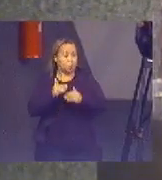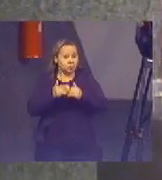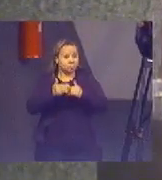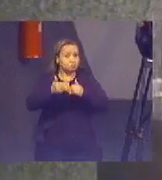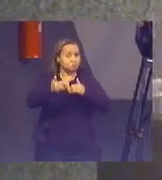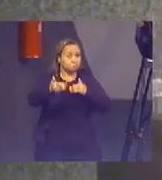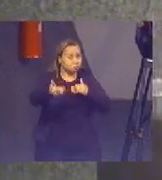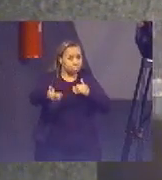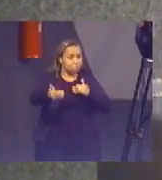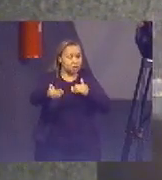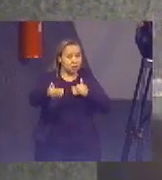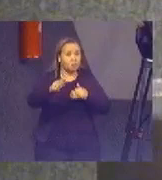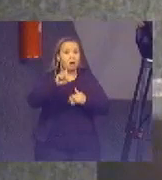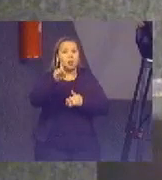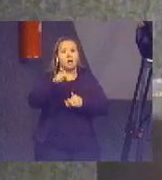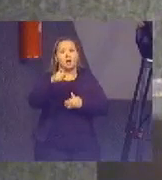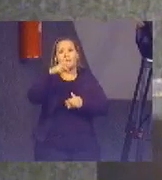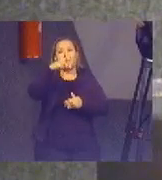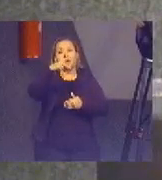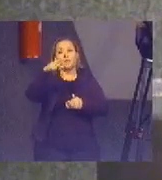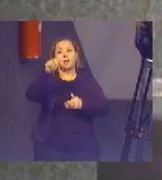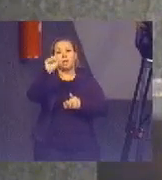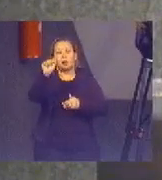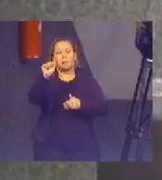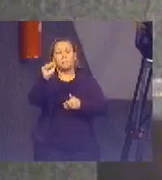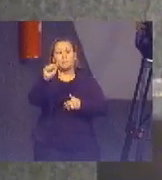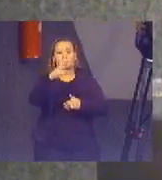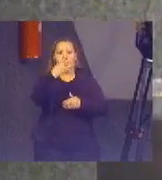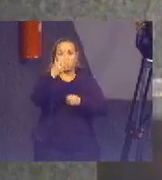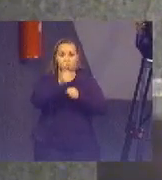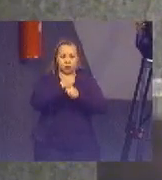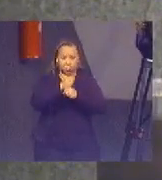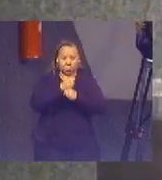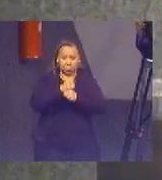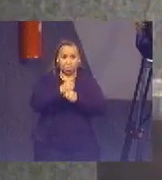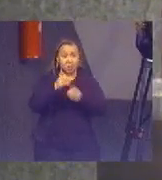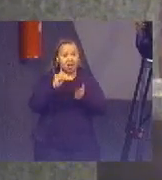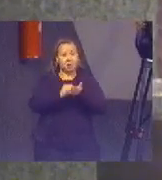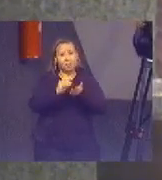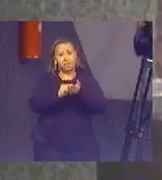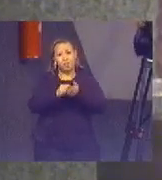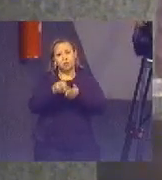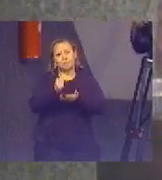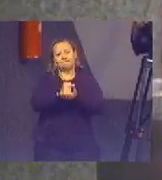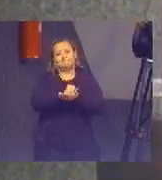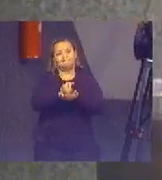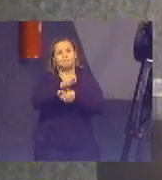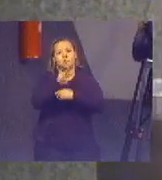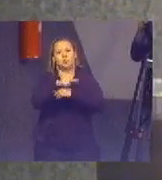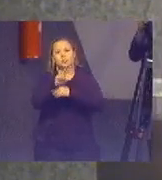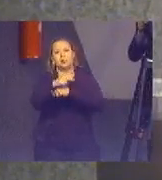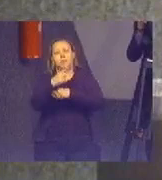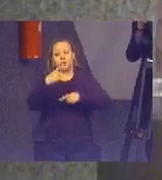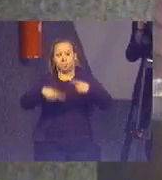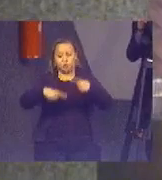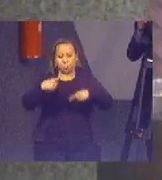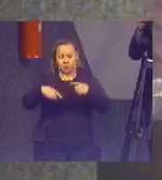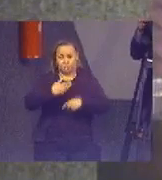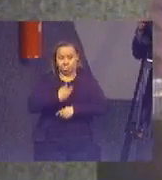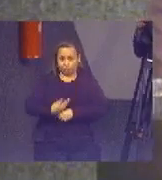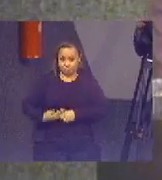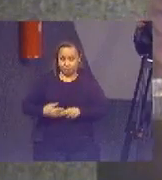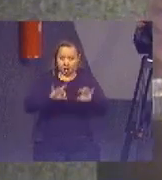PPA de quatro anos. E a ausência de monitoramento integrado de políticas públicas, ou seja, cada pasta cuida